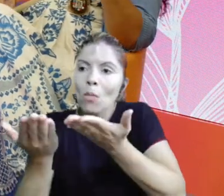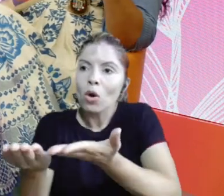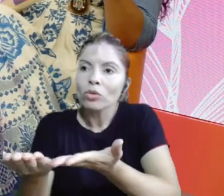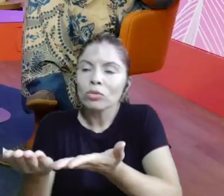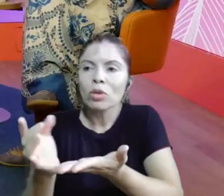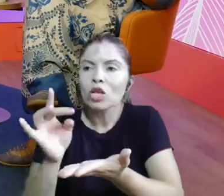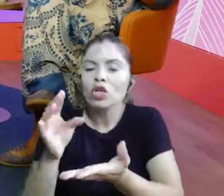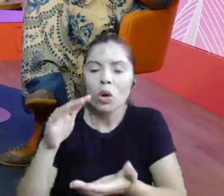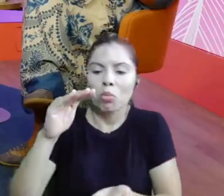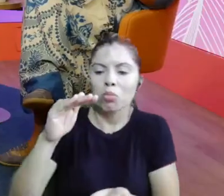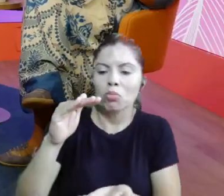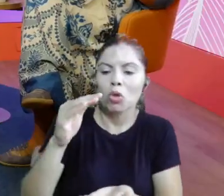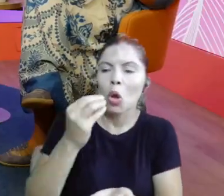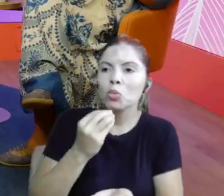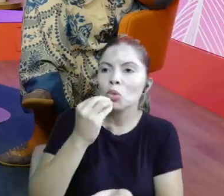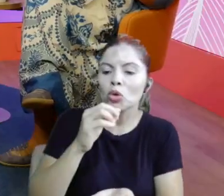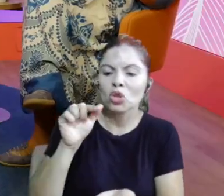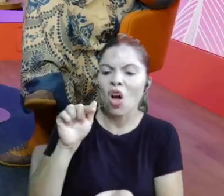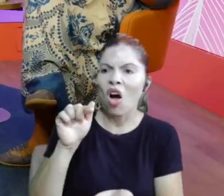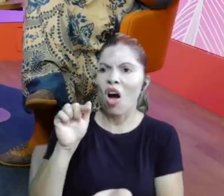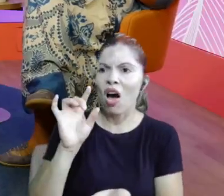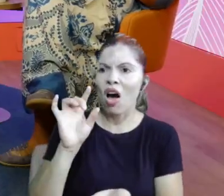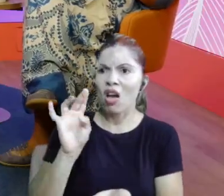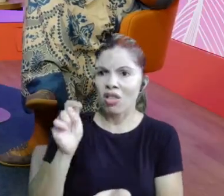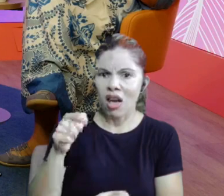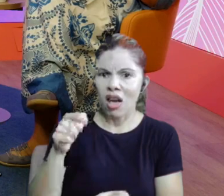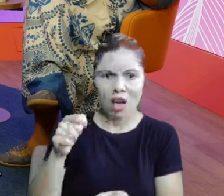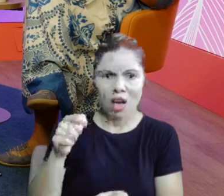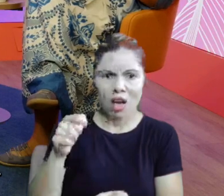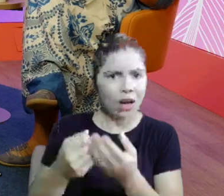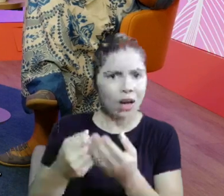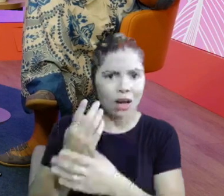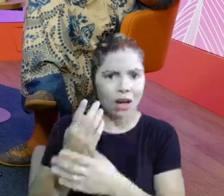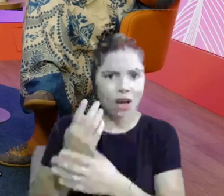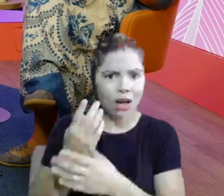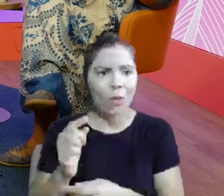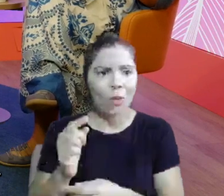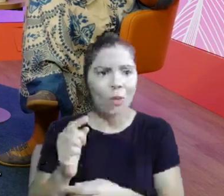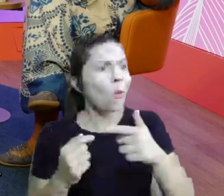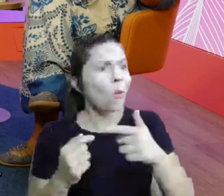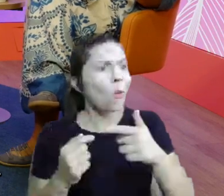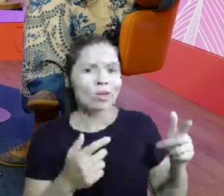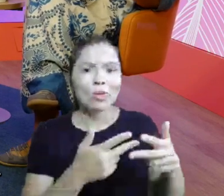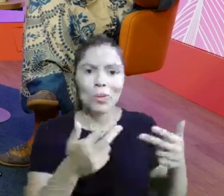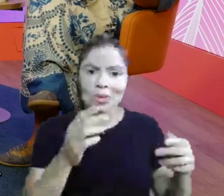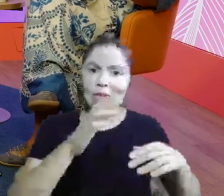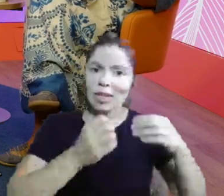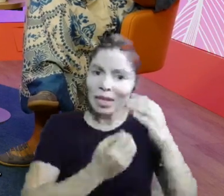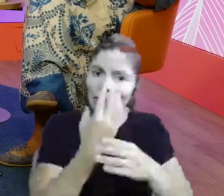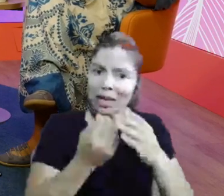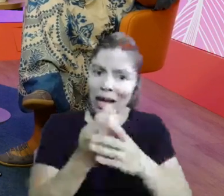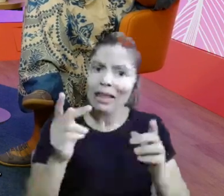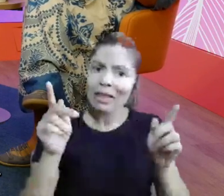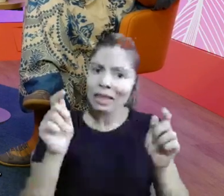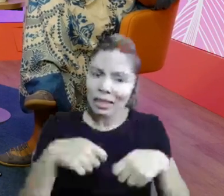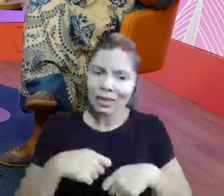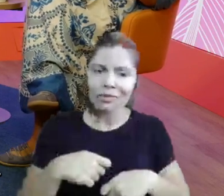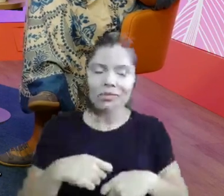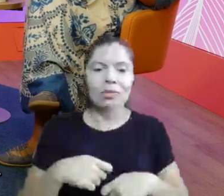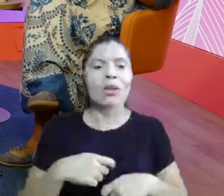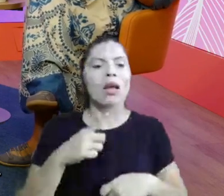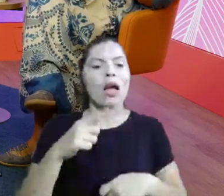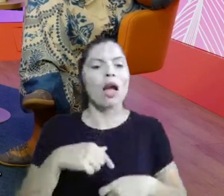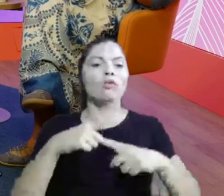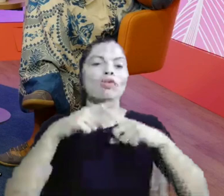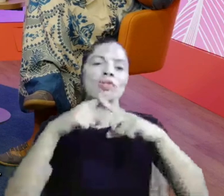a gente pode... Que é o grande desafio de todo produtor rural, é agregar valor, sair do commodity, do atravessador, é